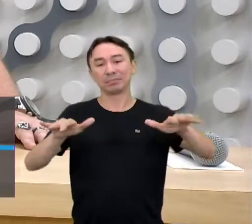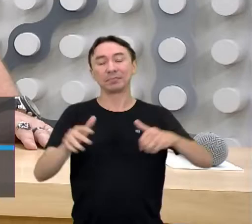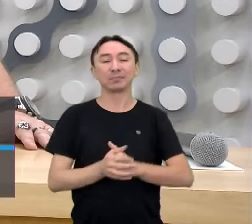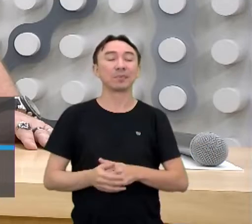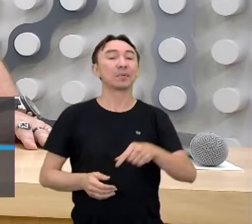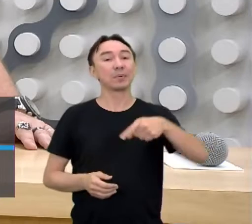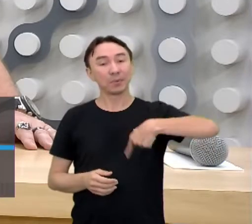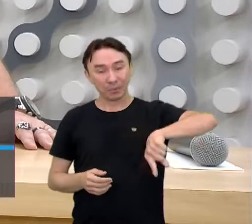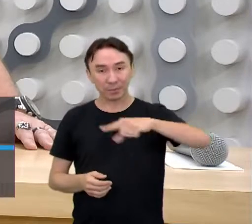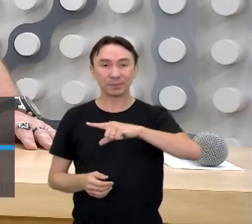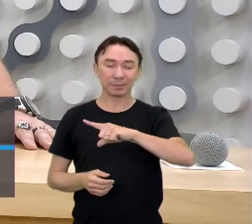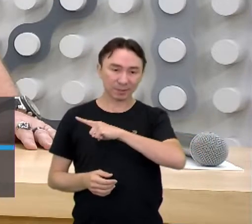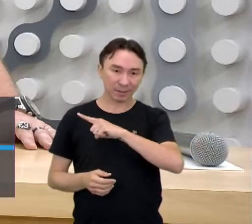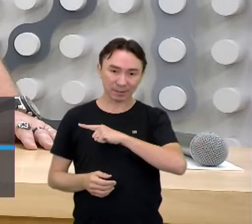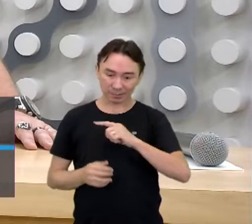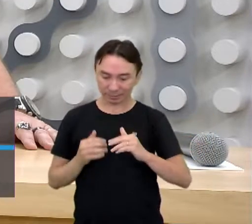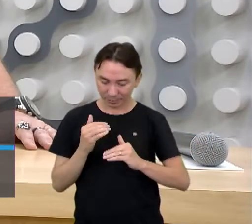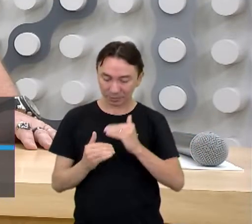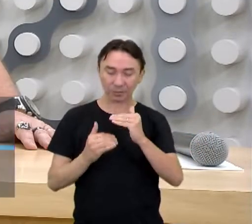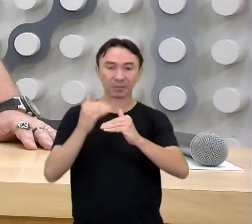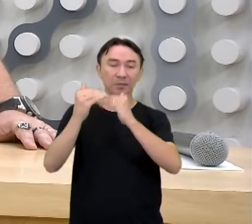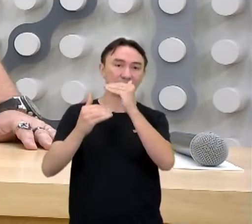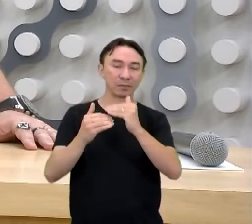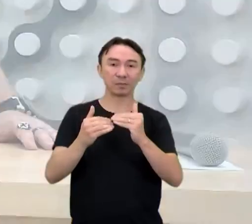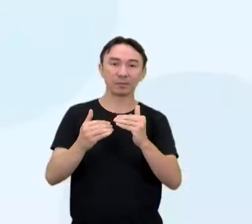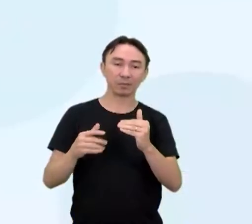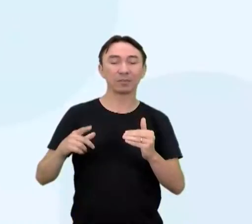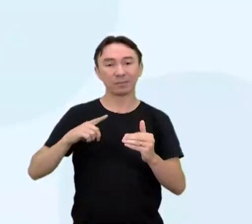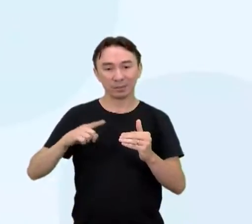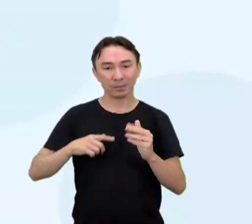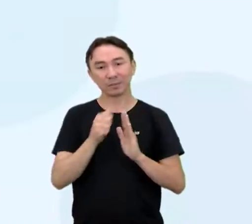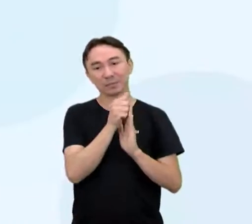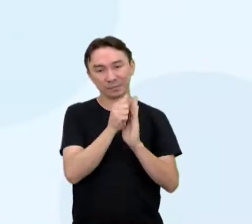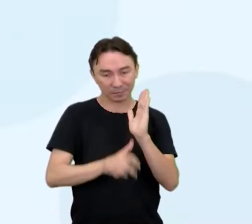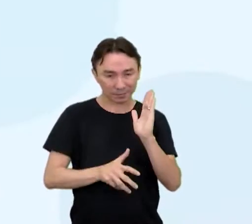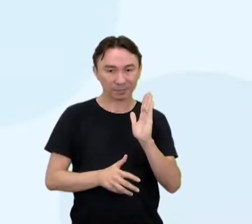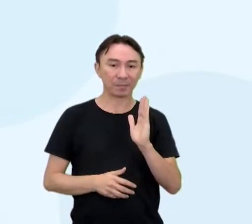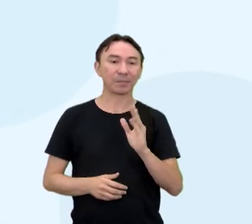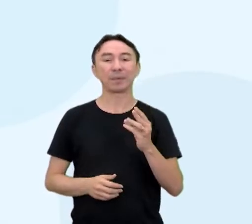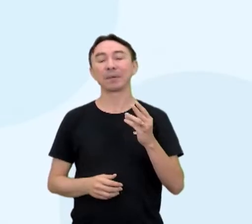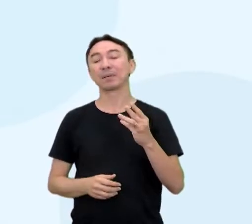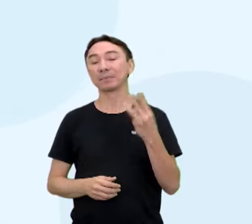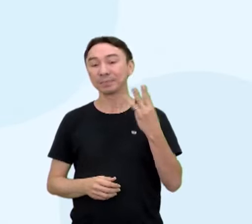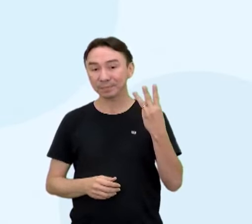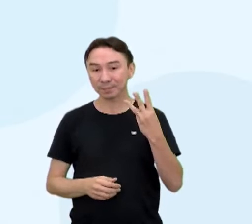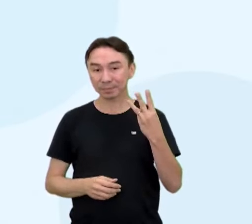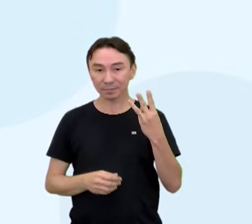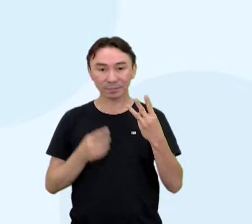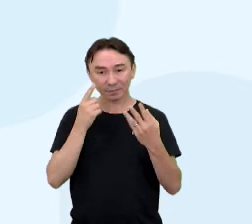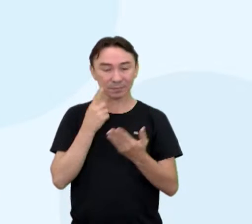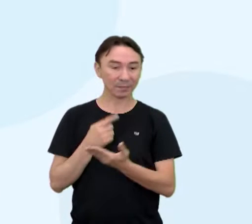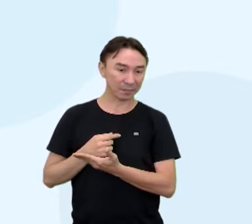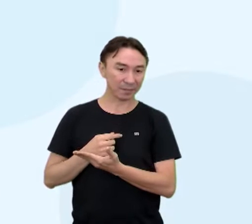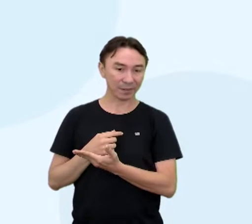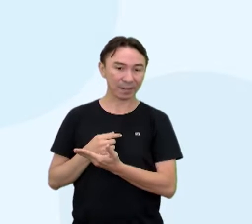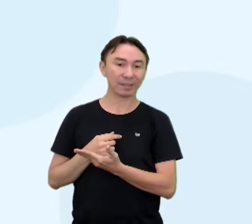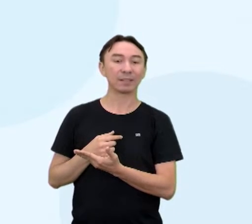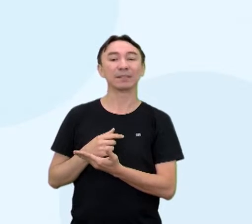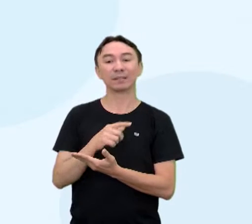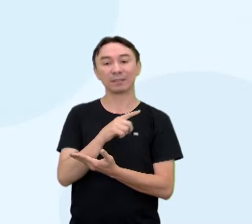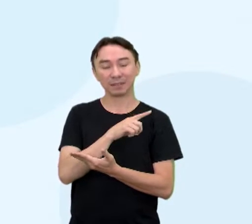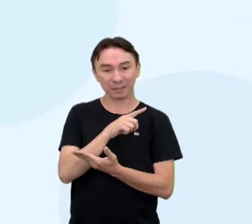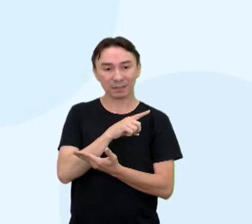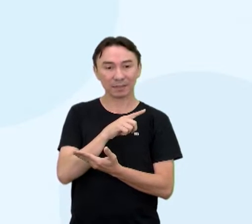desenvolvimento da atividade 3. Põe na tela aí, Jojo, gentileza, grande menino, está aí, Indicadores demográficos,